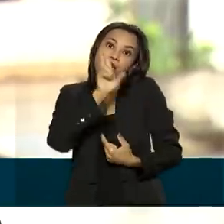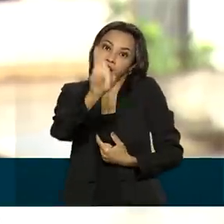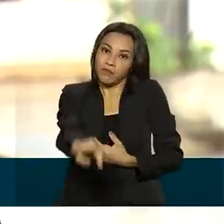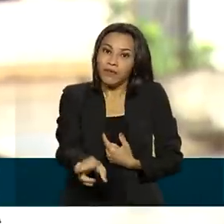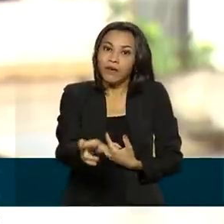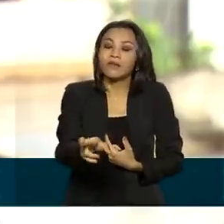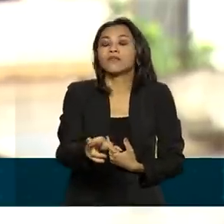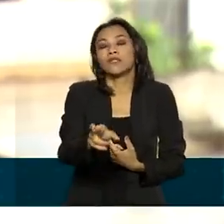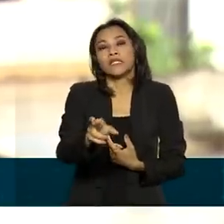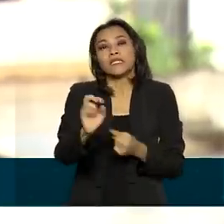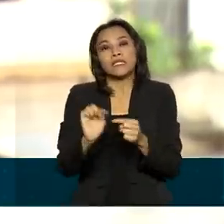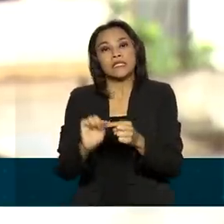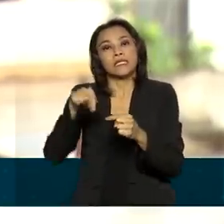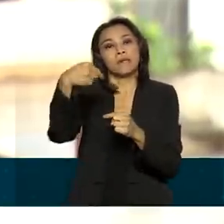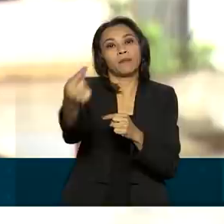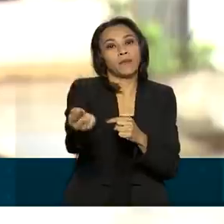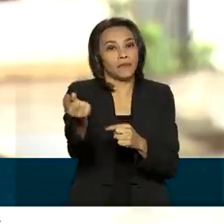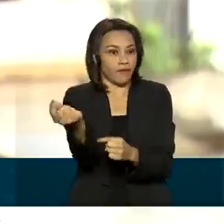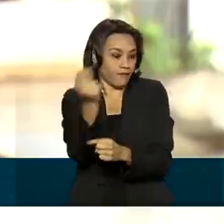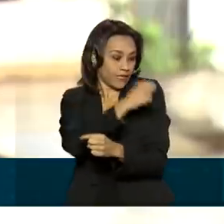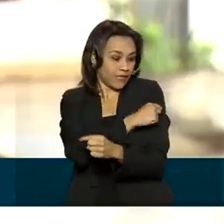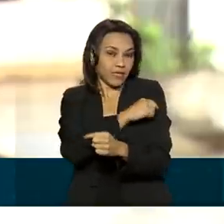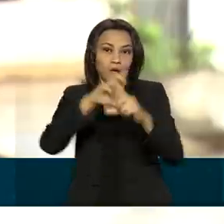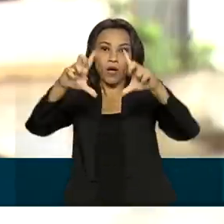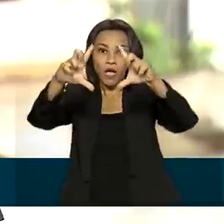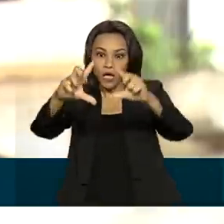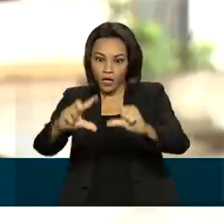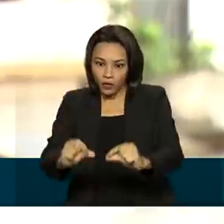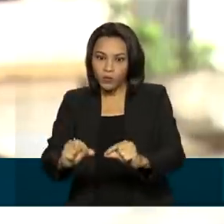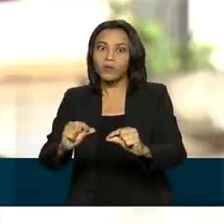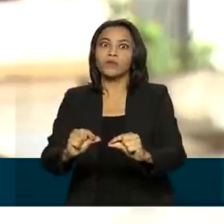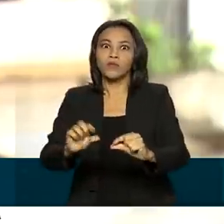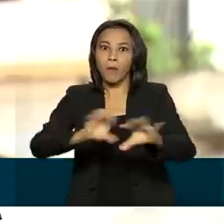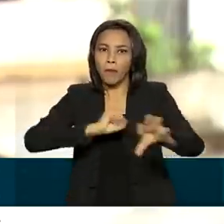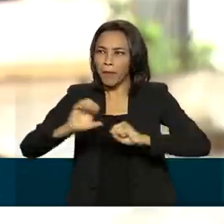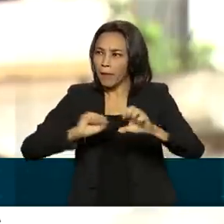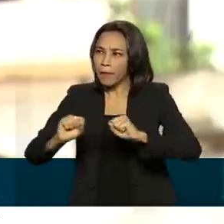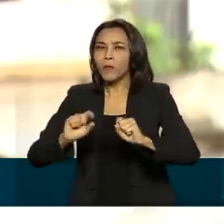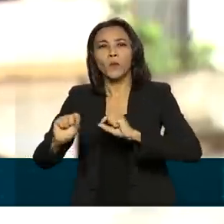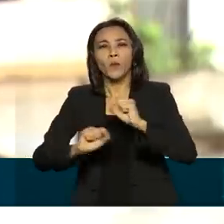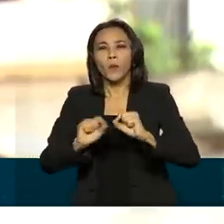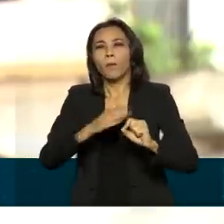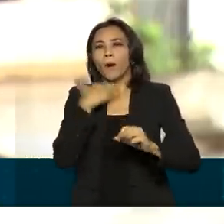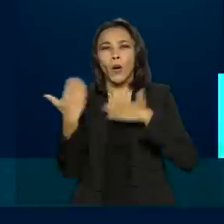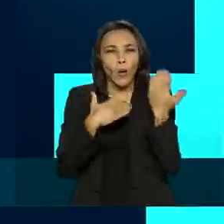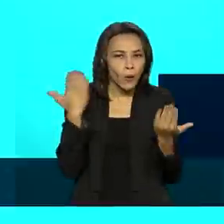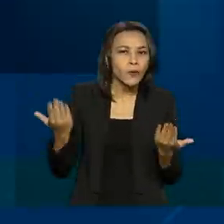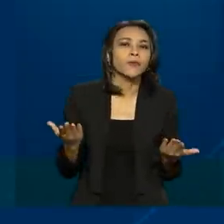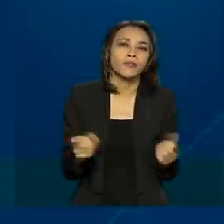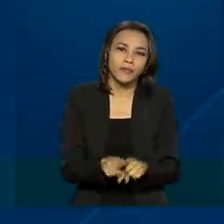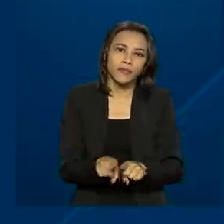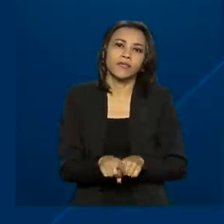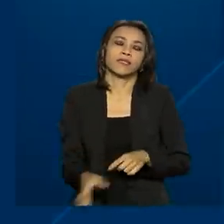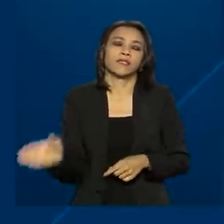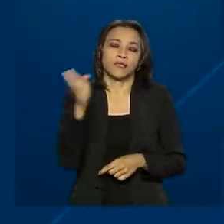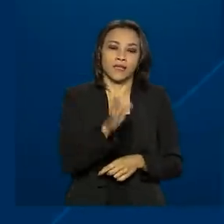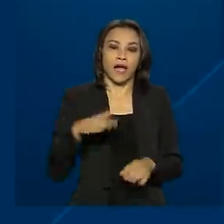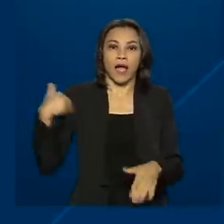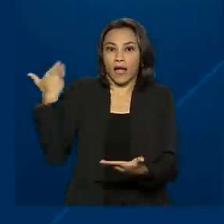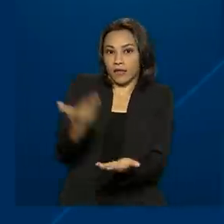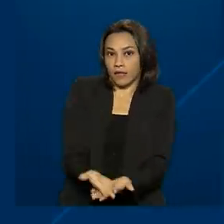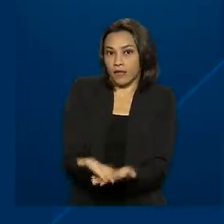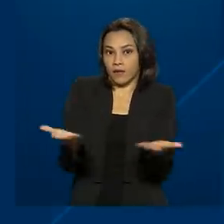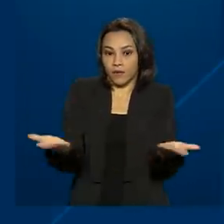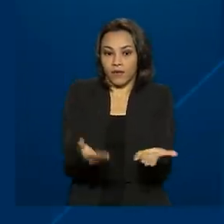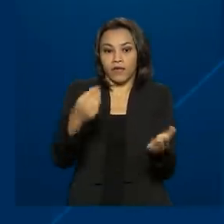vendo aí que após o início da vacinação, caiu demais o número de mortes, o número de novos casos. Até agora, 350